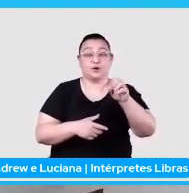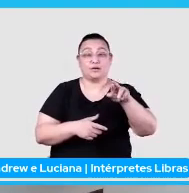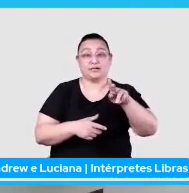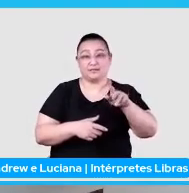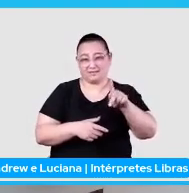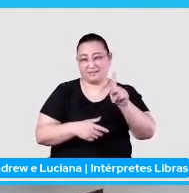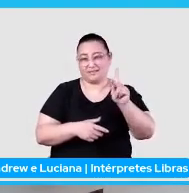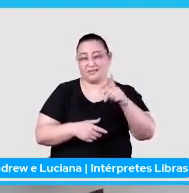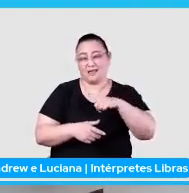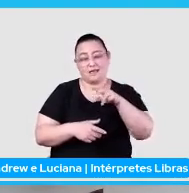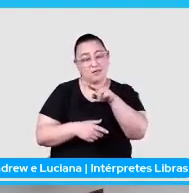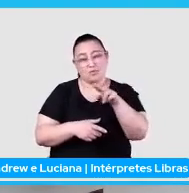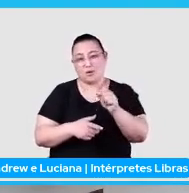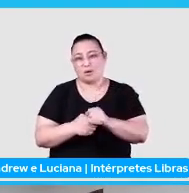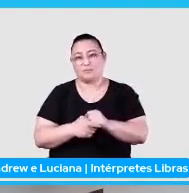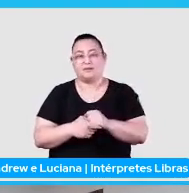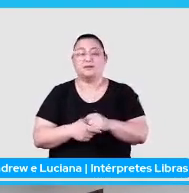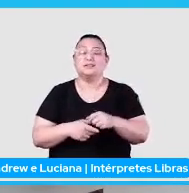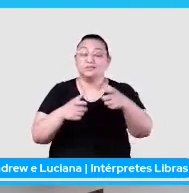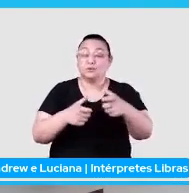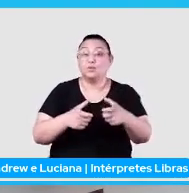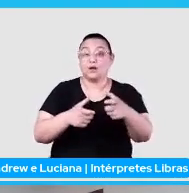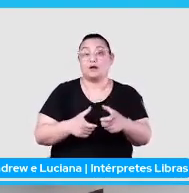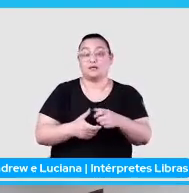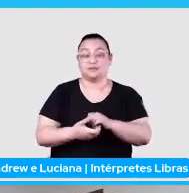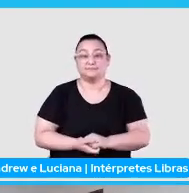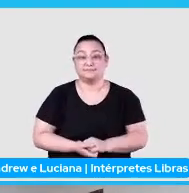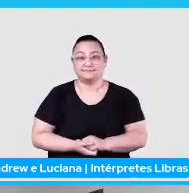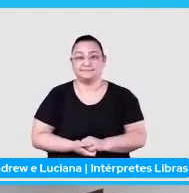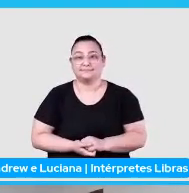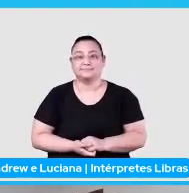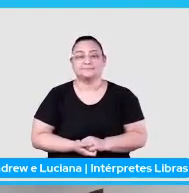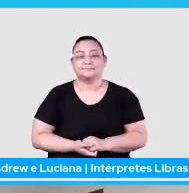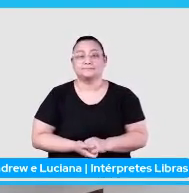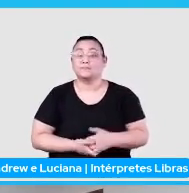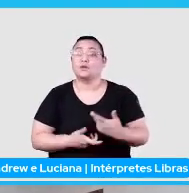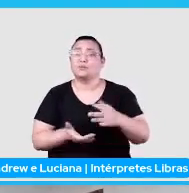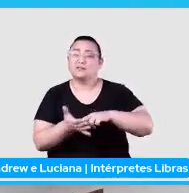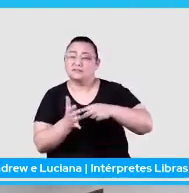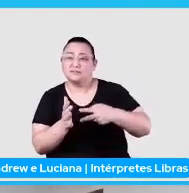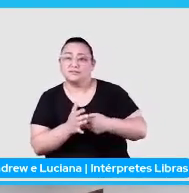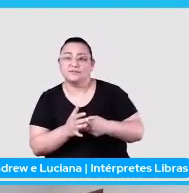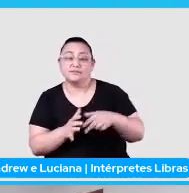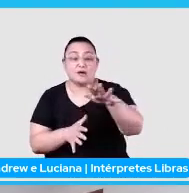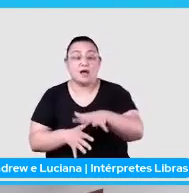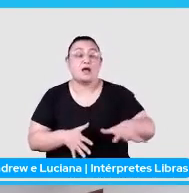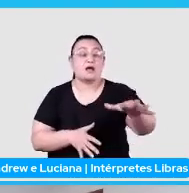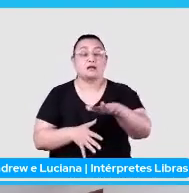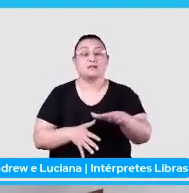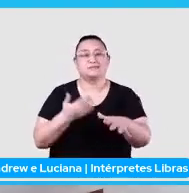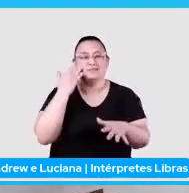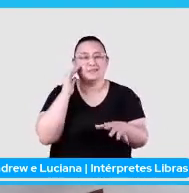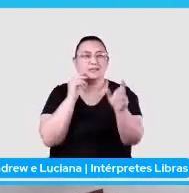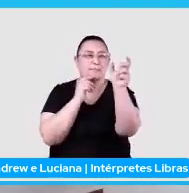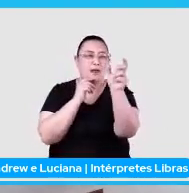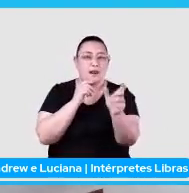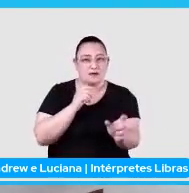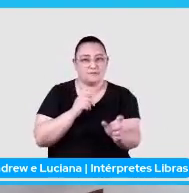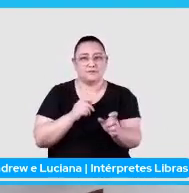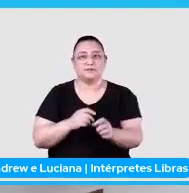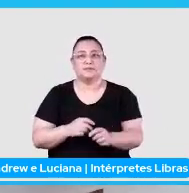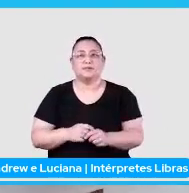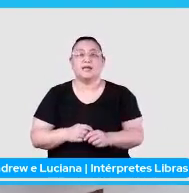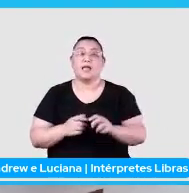9 até o 10, a gente tem que isso é um local. E isso é a área de reconhecimento de entidade nomeada, né? É uma